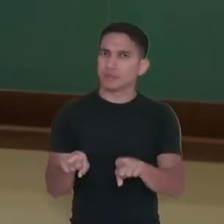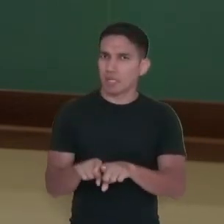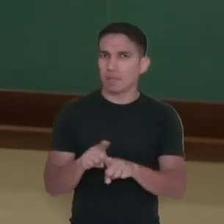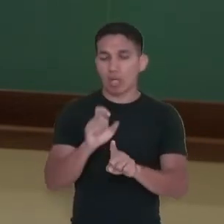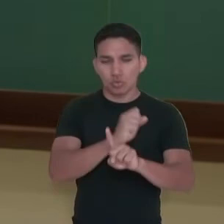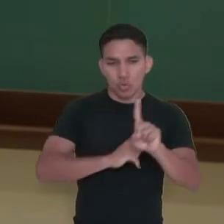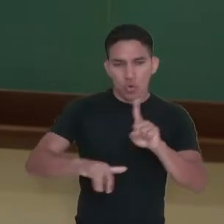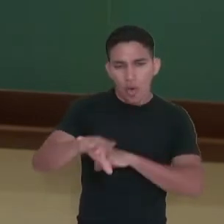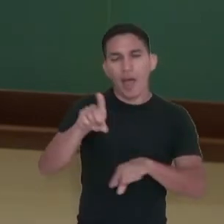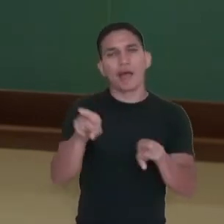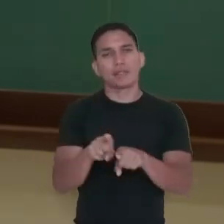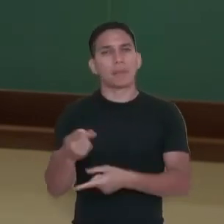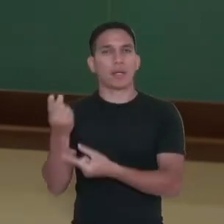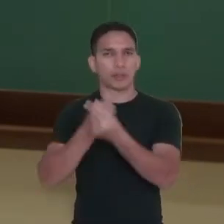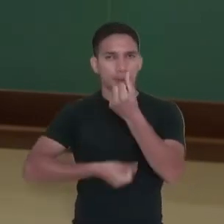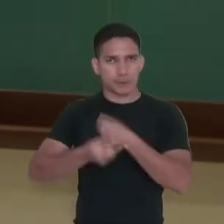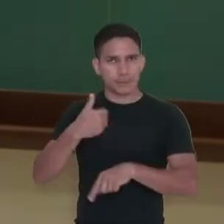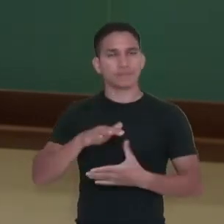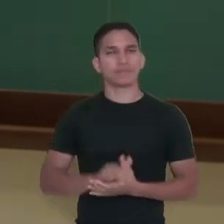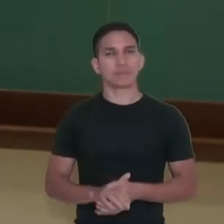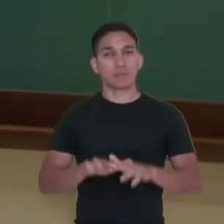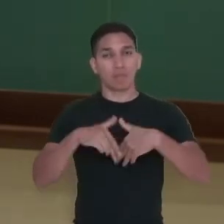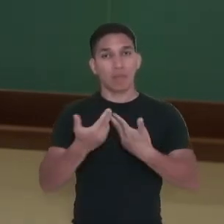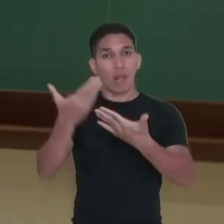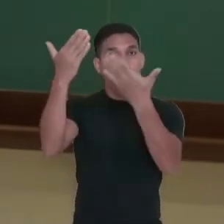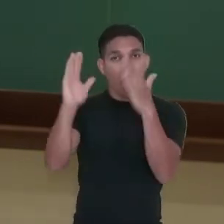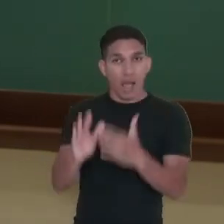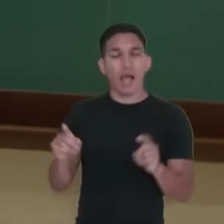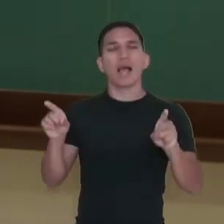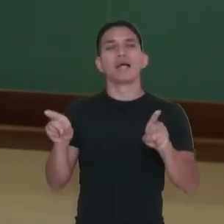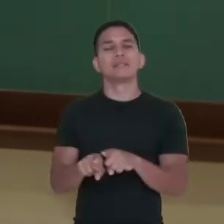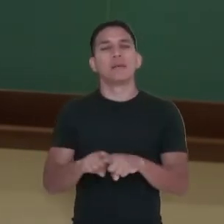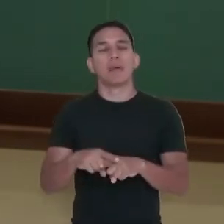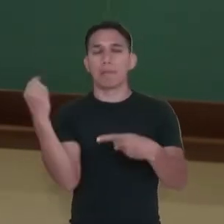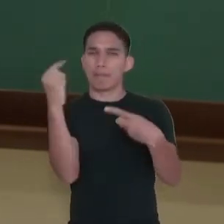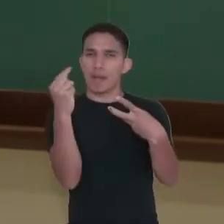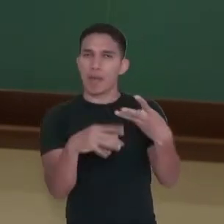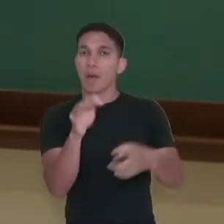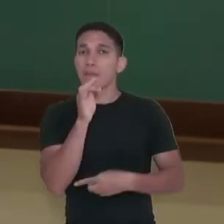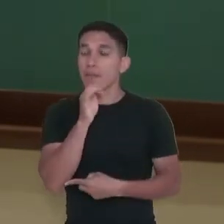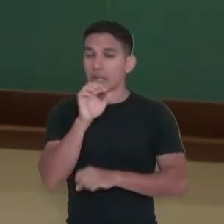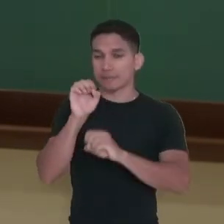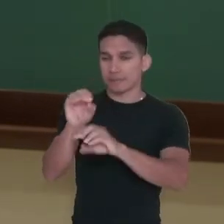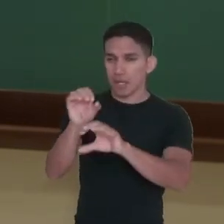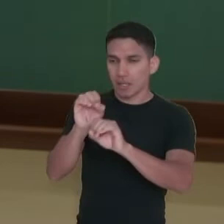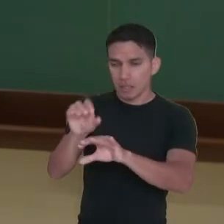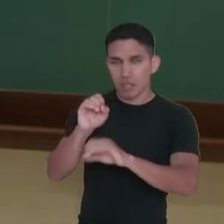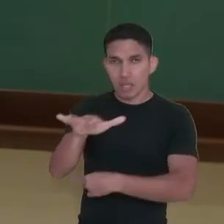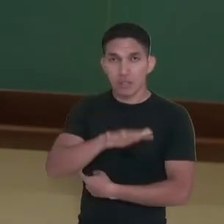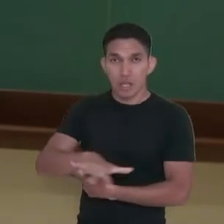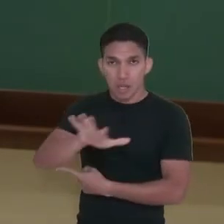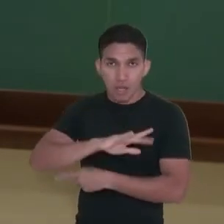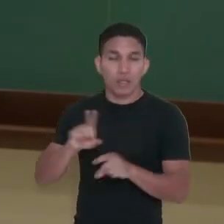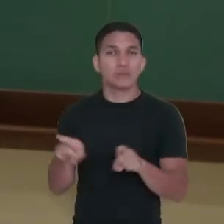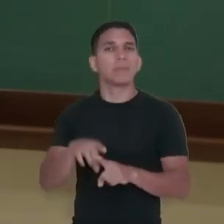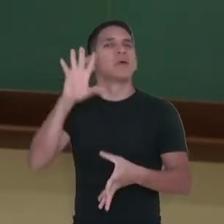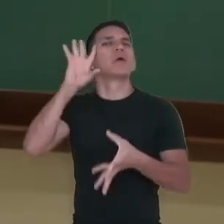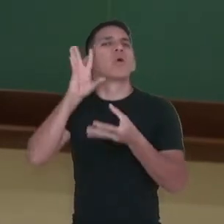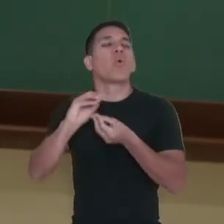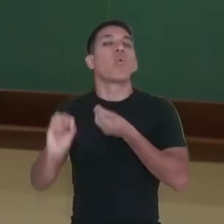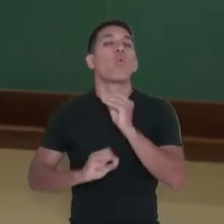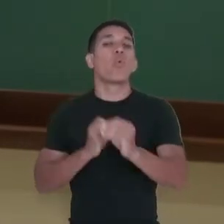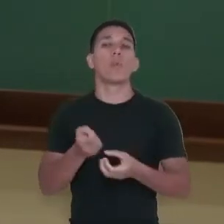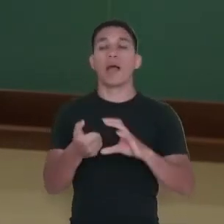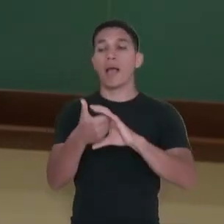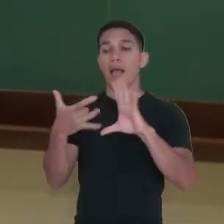socioeconômicos, né? Aí nós podemos analisar também fatores como a educação, para entender as características da